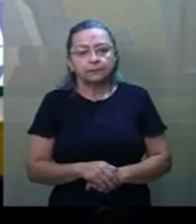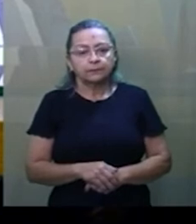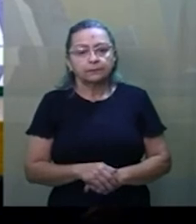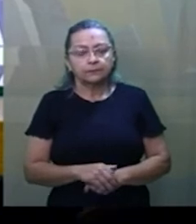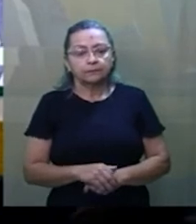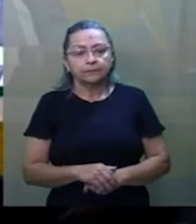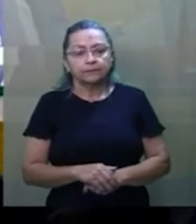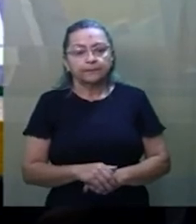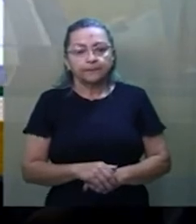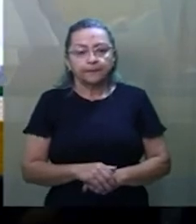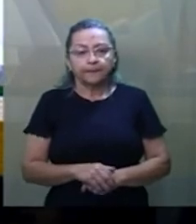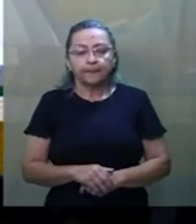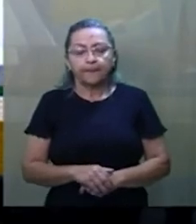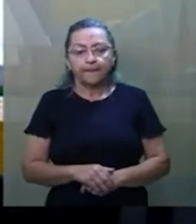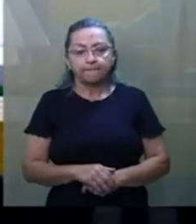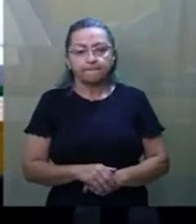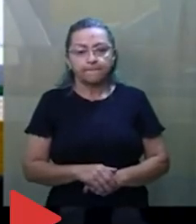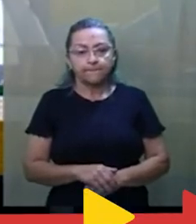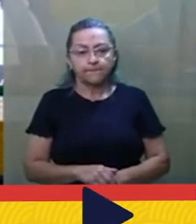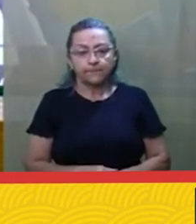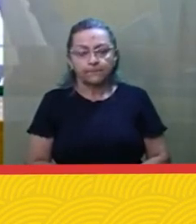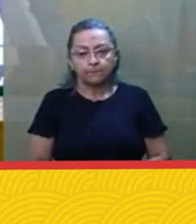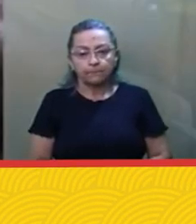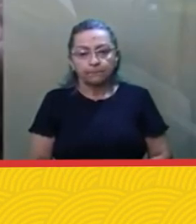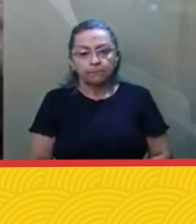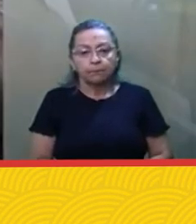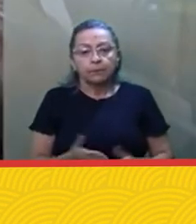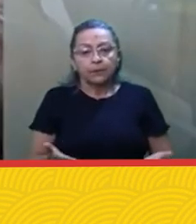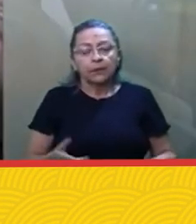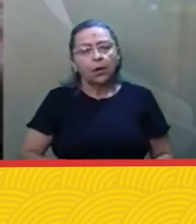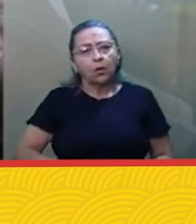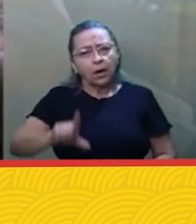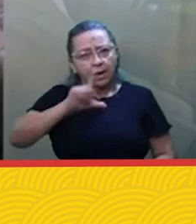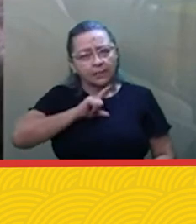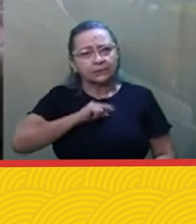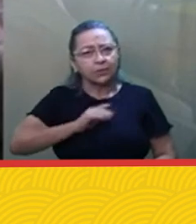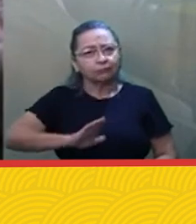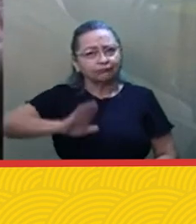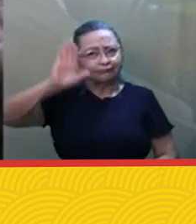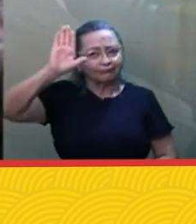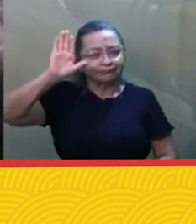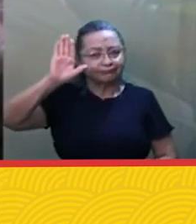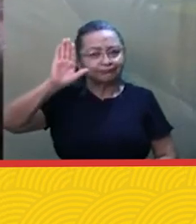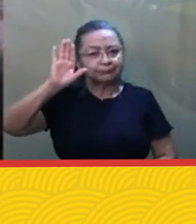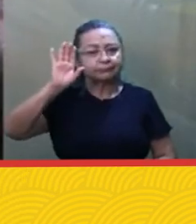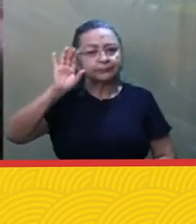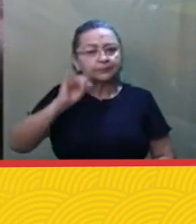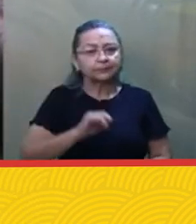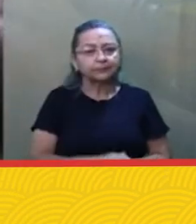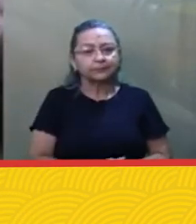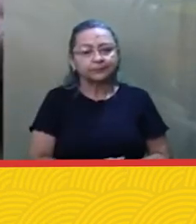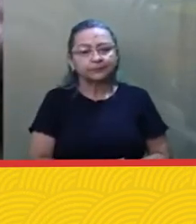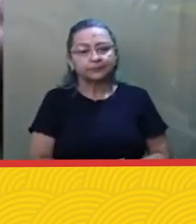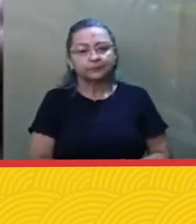suspenderemos a sessão. Presidente, eu havia pedido à Vossa Excelência a oportunidade. É, de fato, o deputado Zé Rocha também.